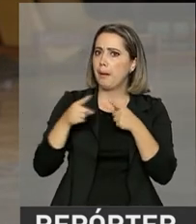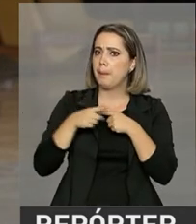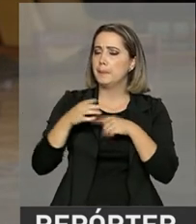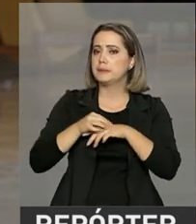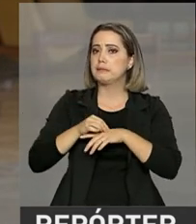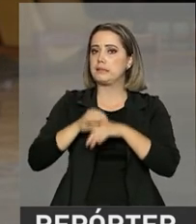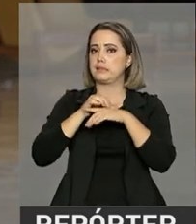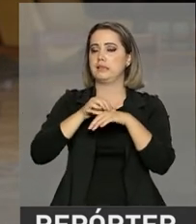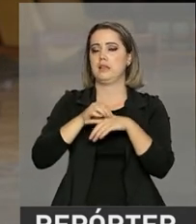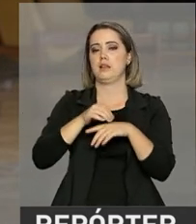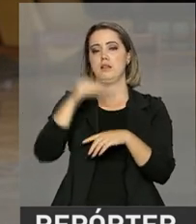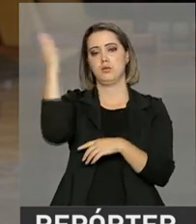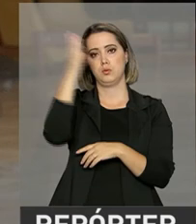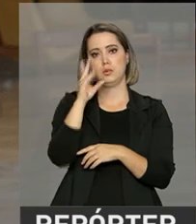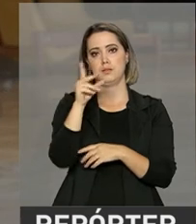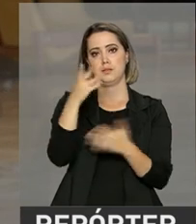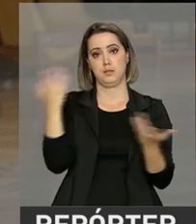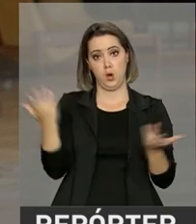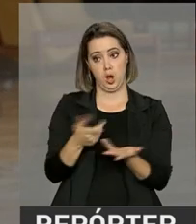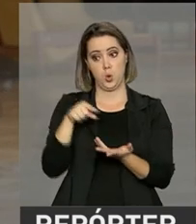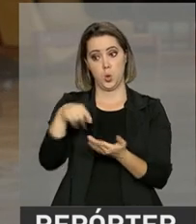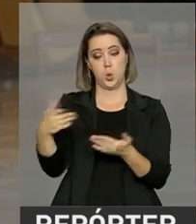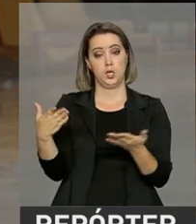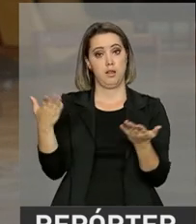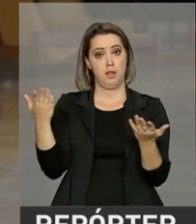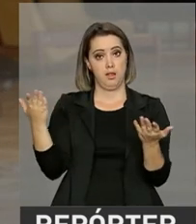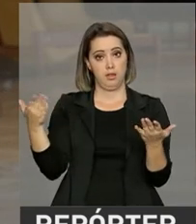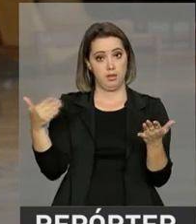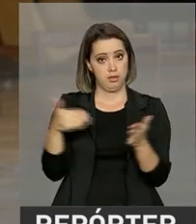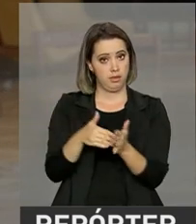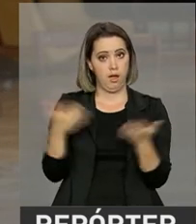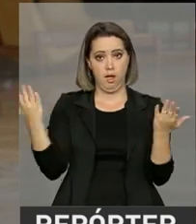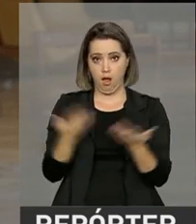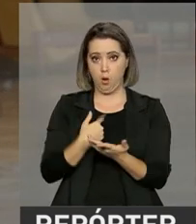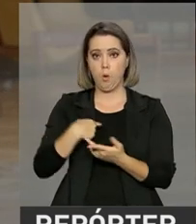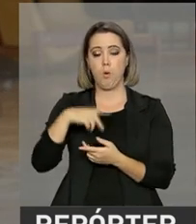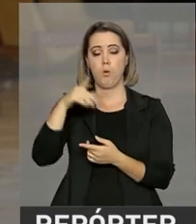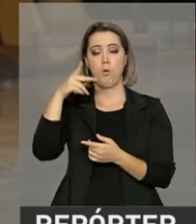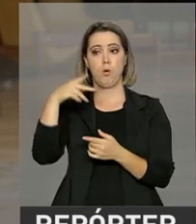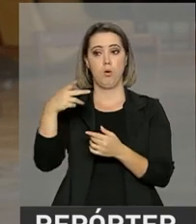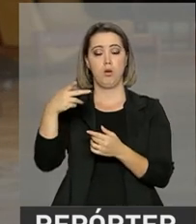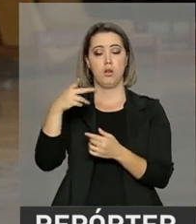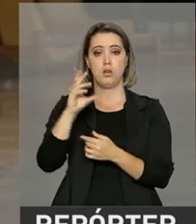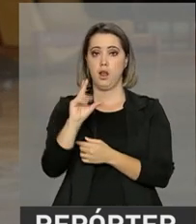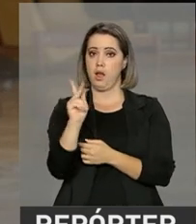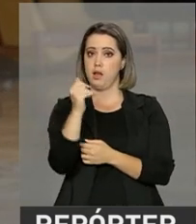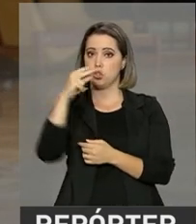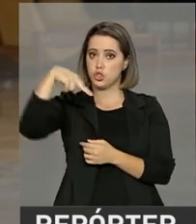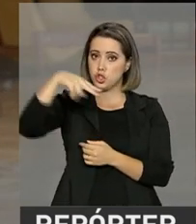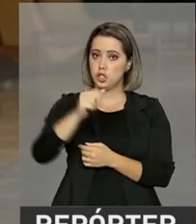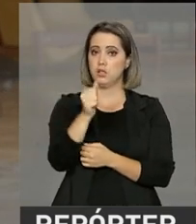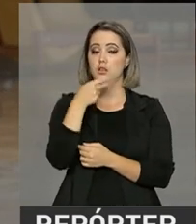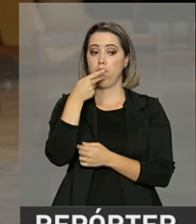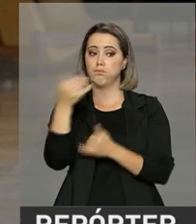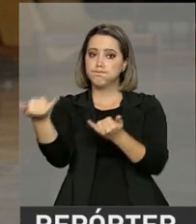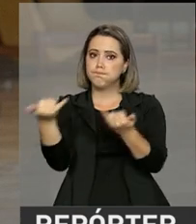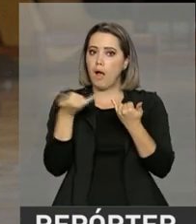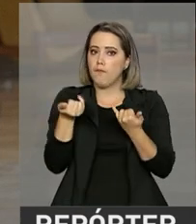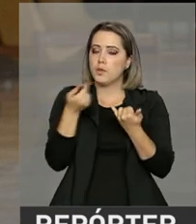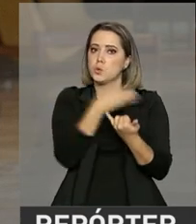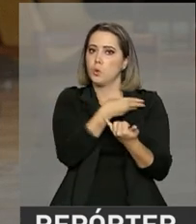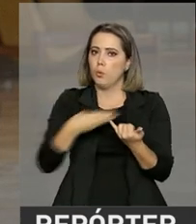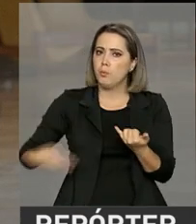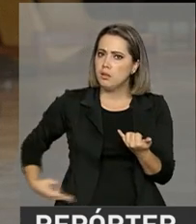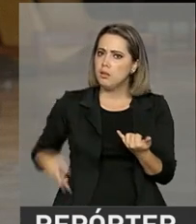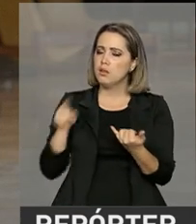Até o momento, a China é o único mercado a fazer comunicado oficial sobre a situação ao Ministério. Segundo o Blairo